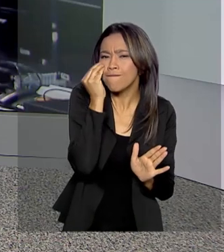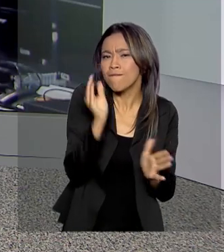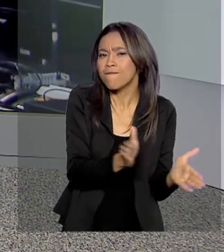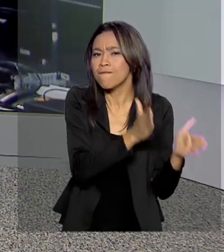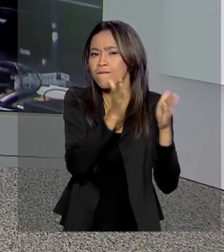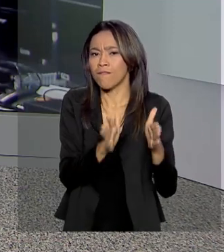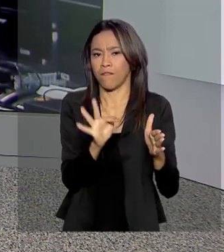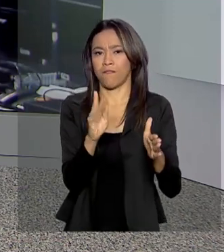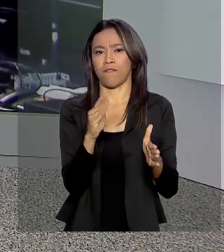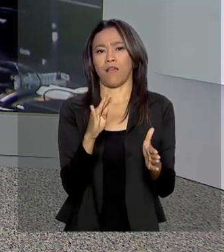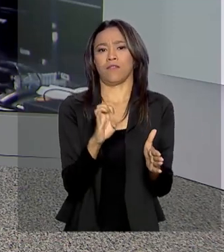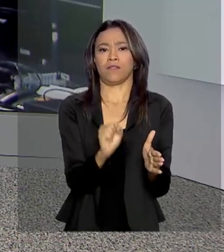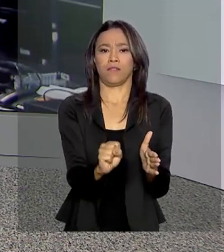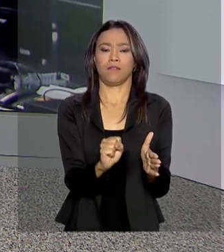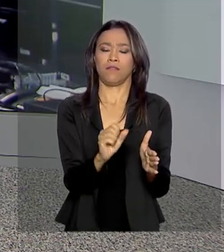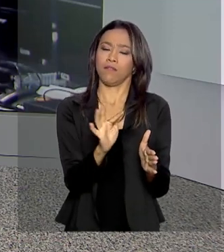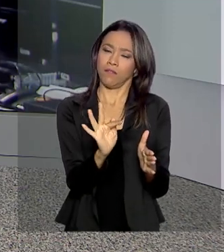Obrigada pelas suas informações, Ricardo.